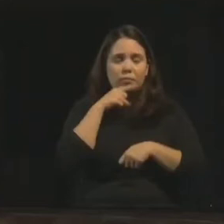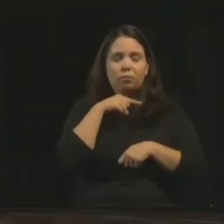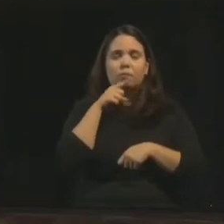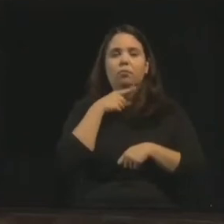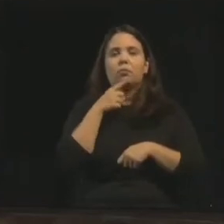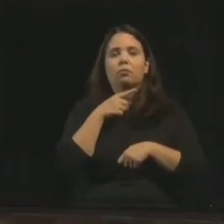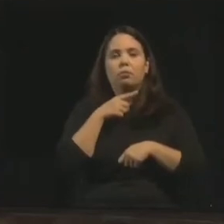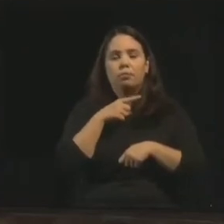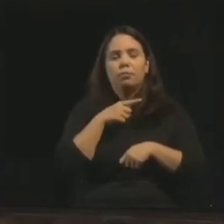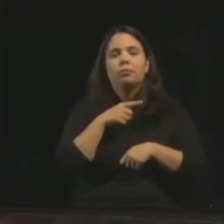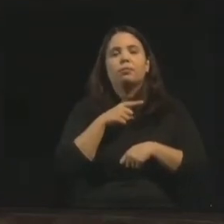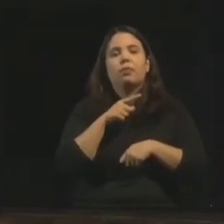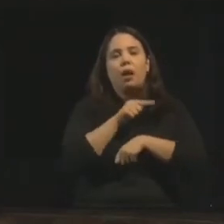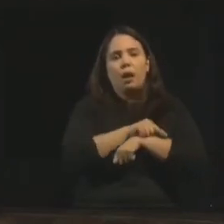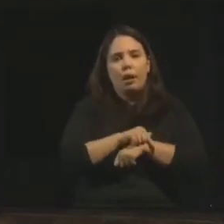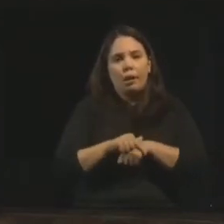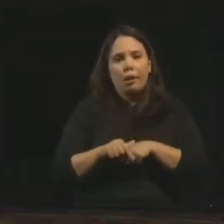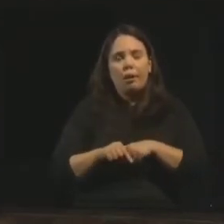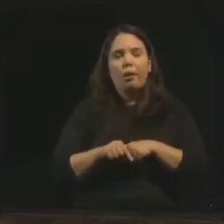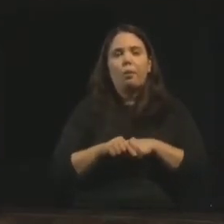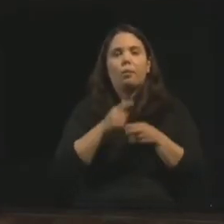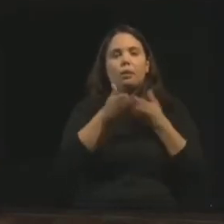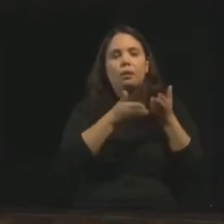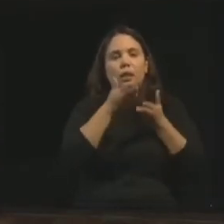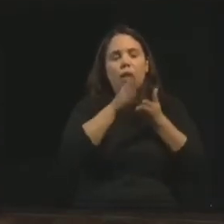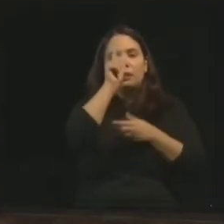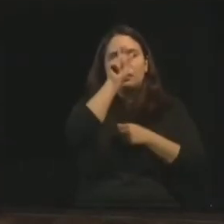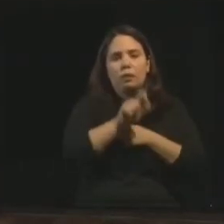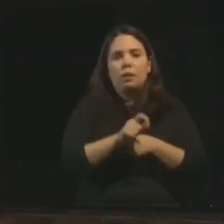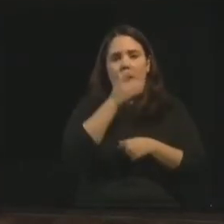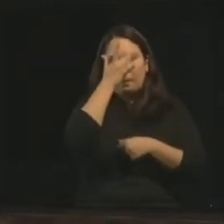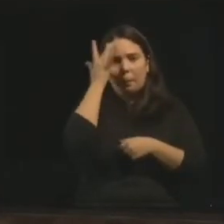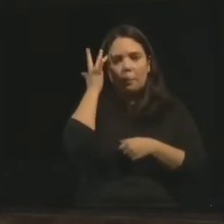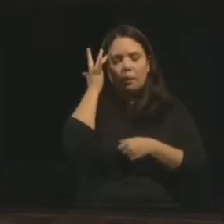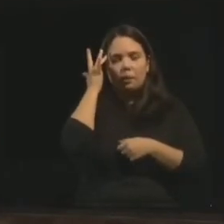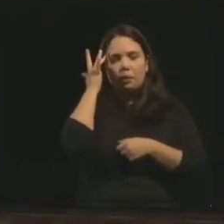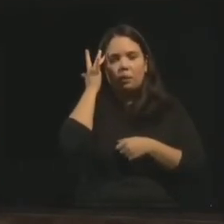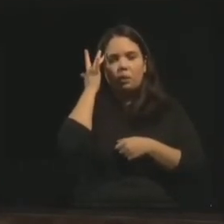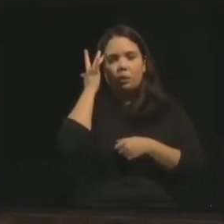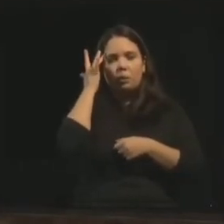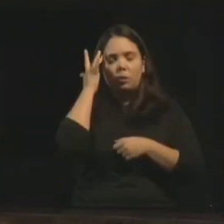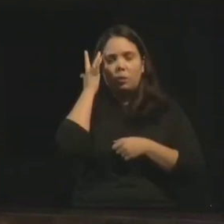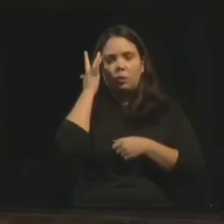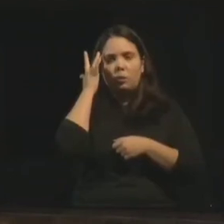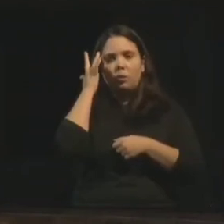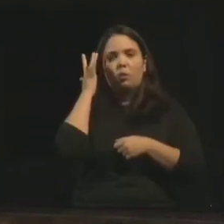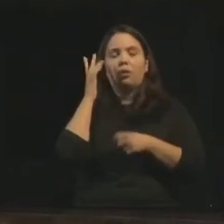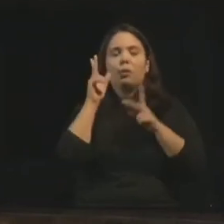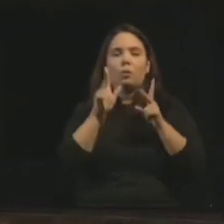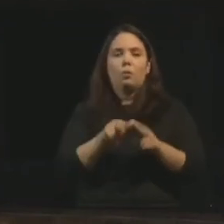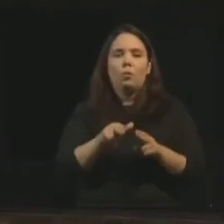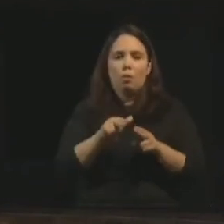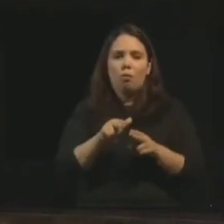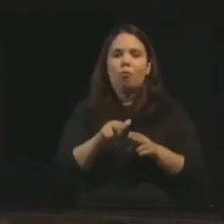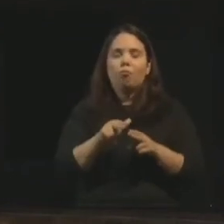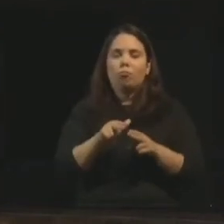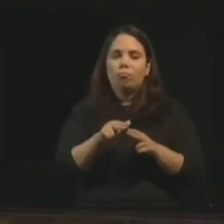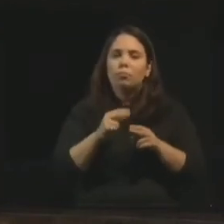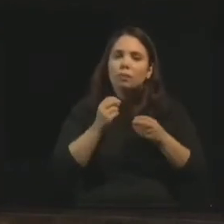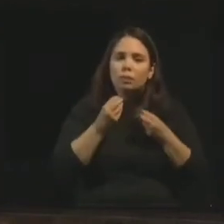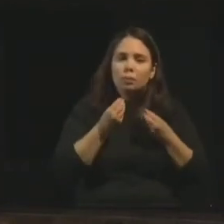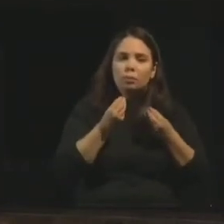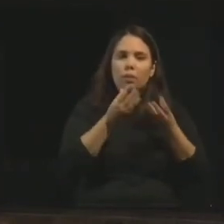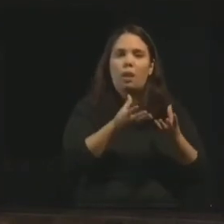um publicano, trata-o como uma pessoa que era considerada impura pelos judeus. então a importância